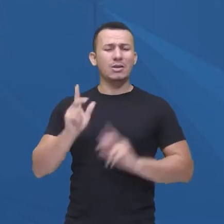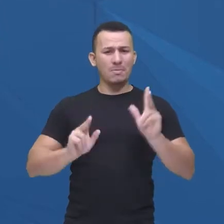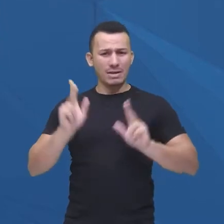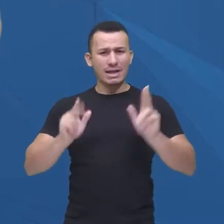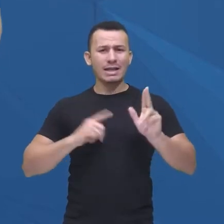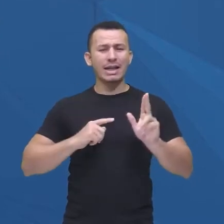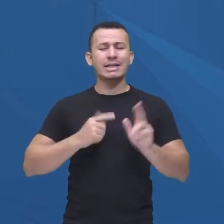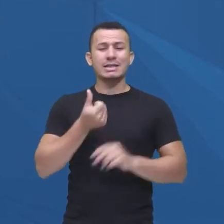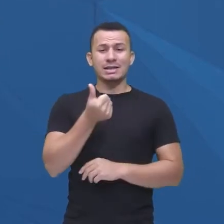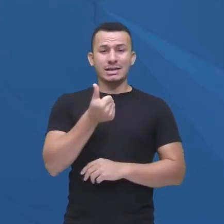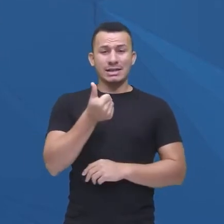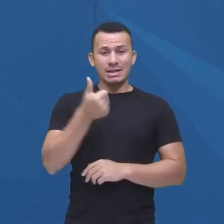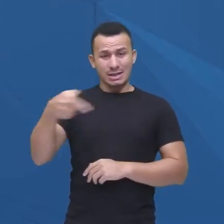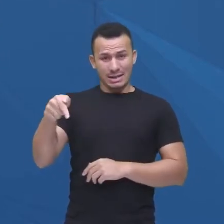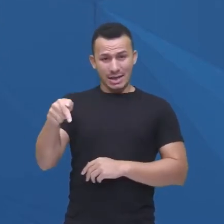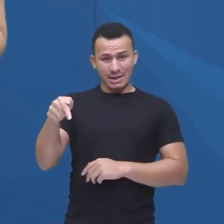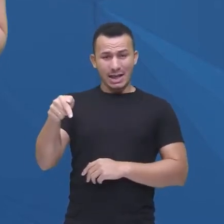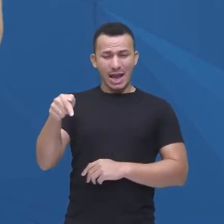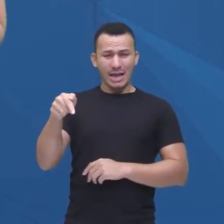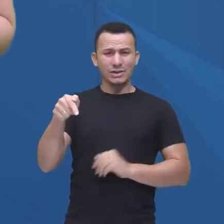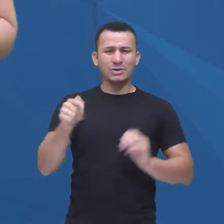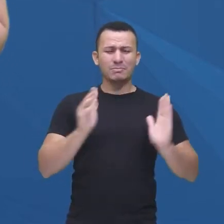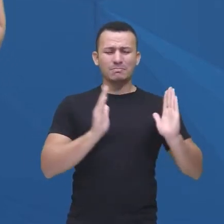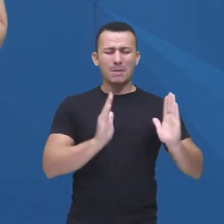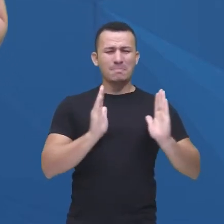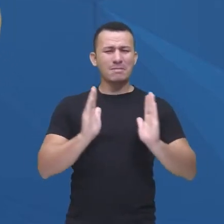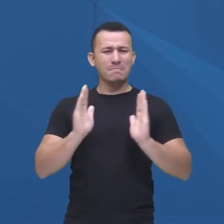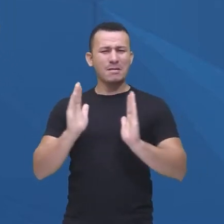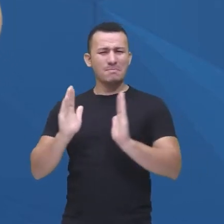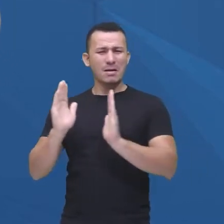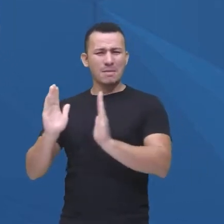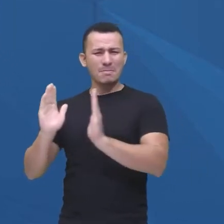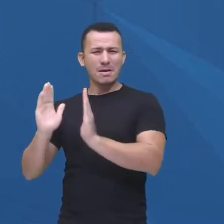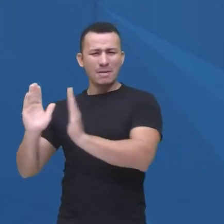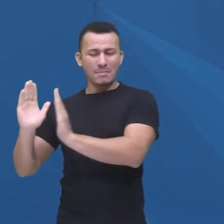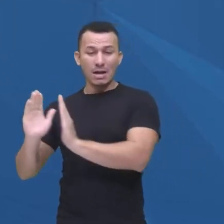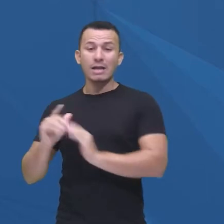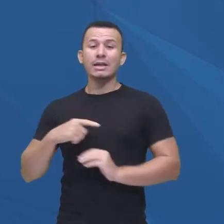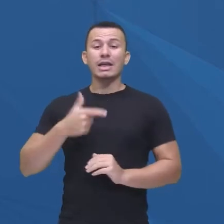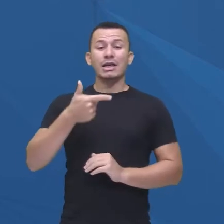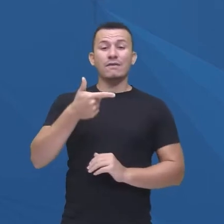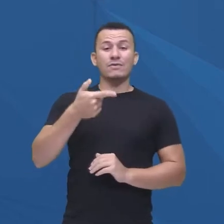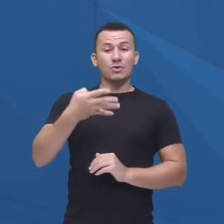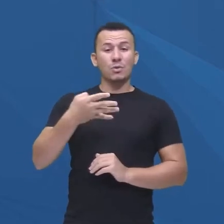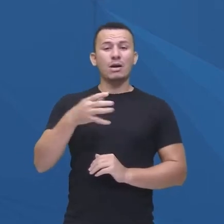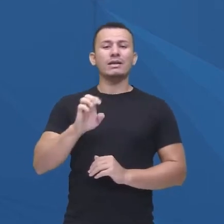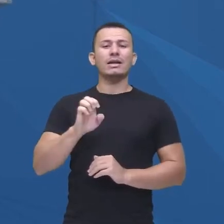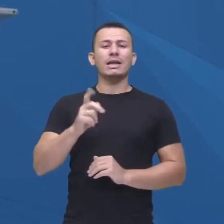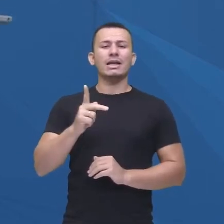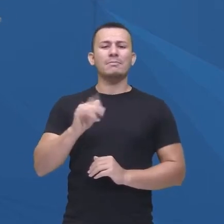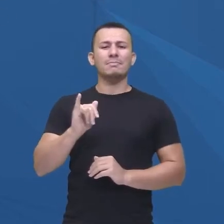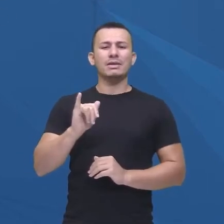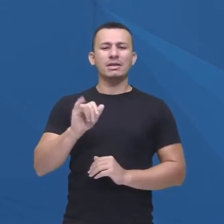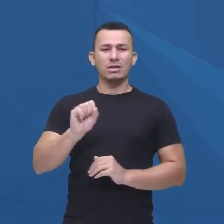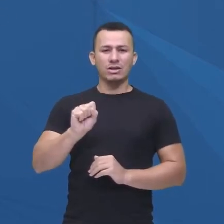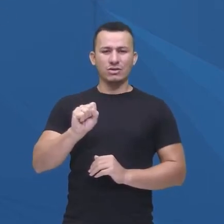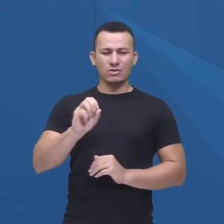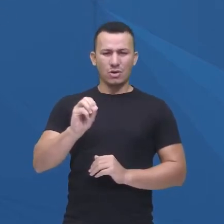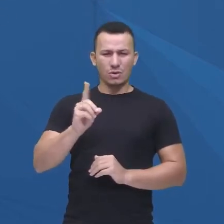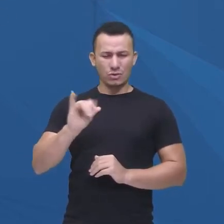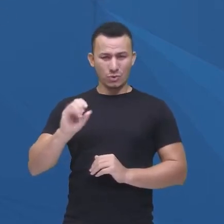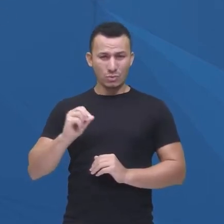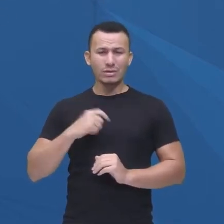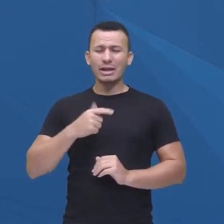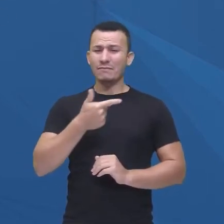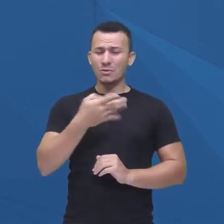temporadas, longa temporada, né? São uma média de 24 episódios por série, mas eu sou apaixonada pela